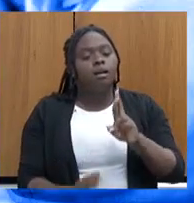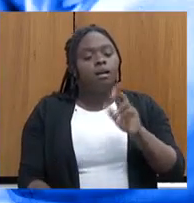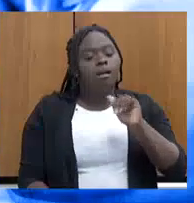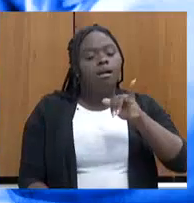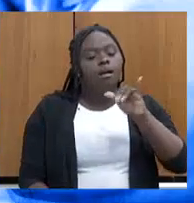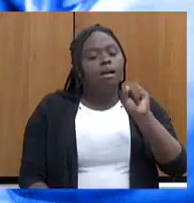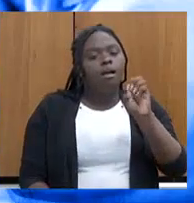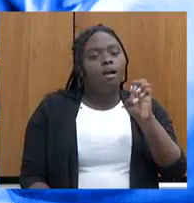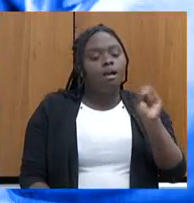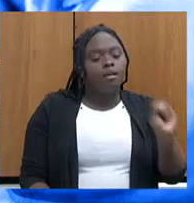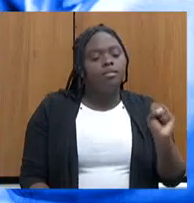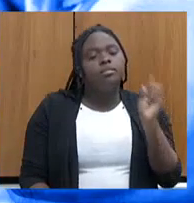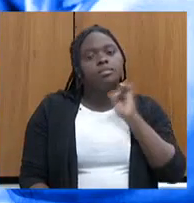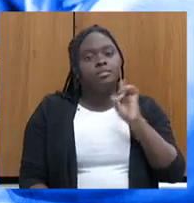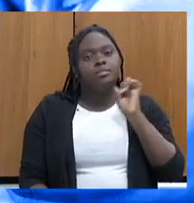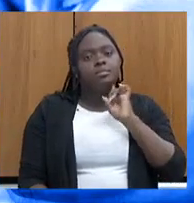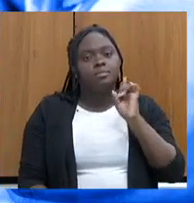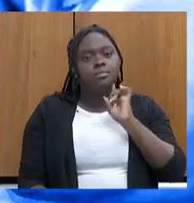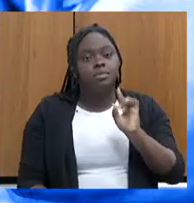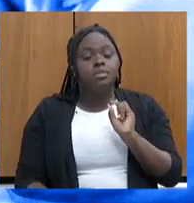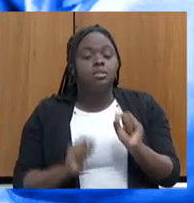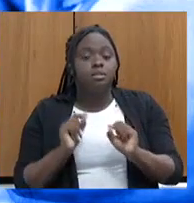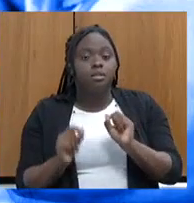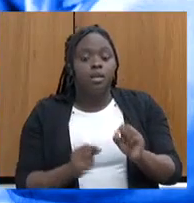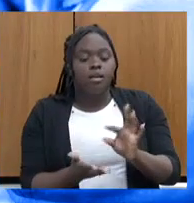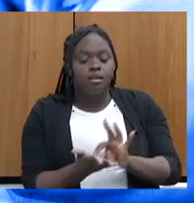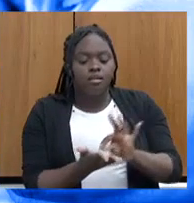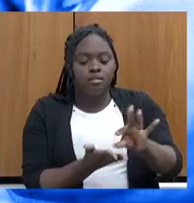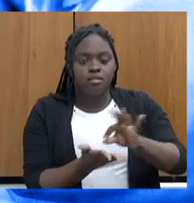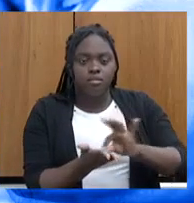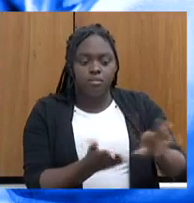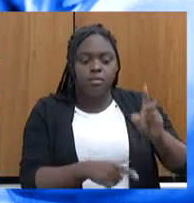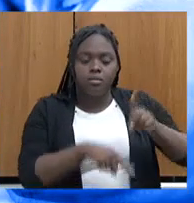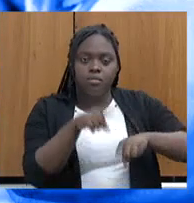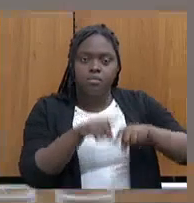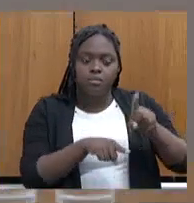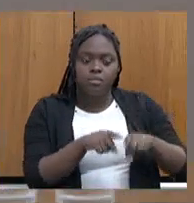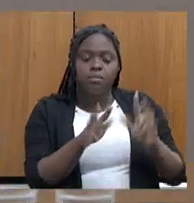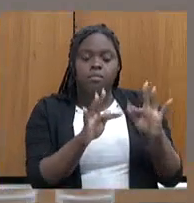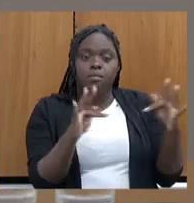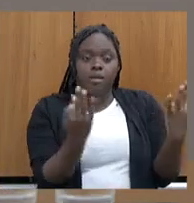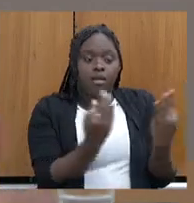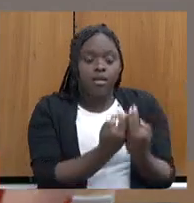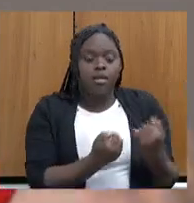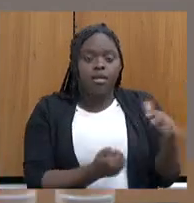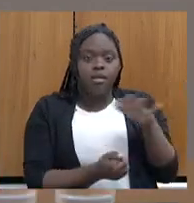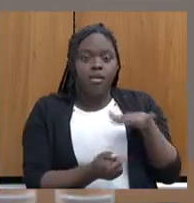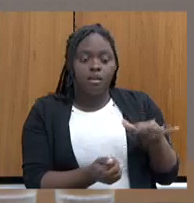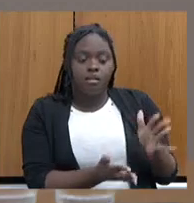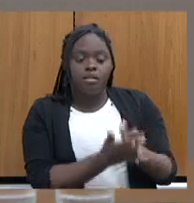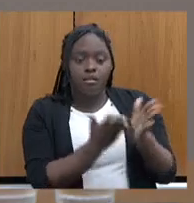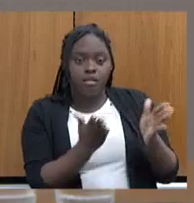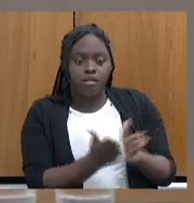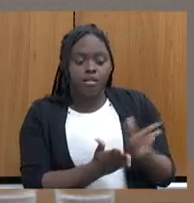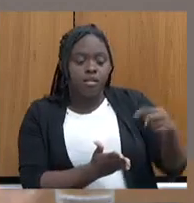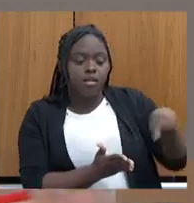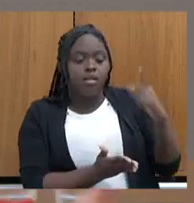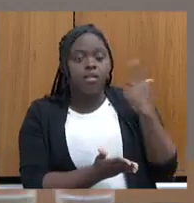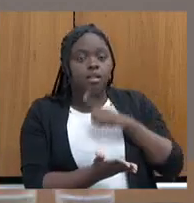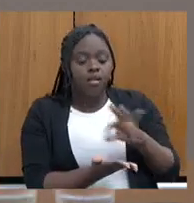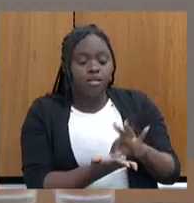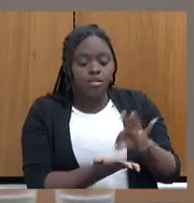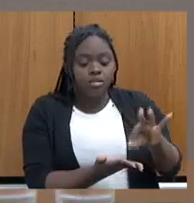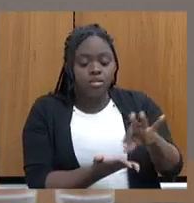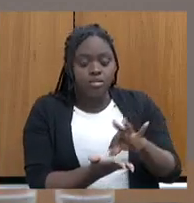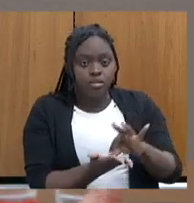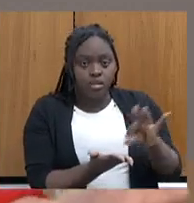kits de insumos produtivos. Que são sementes, ferramentas para as famílias em situação de vulnerabilidade. E, quando eles ganham essas sementes, a imateria